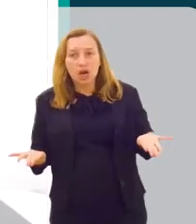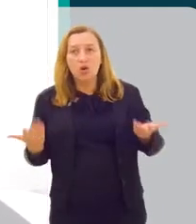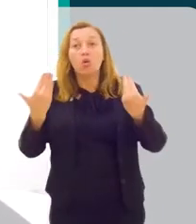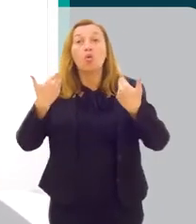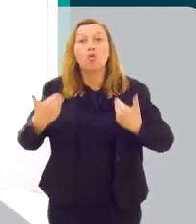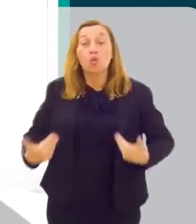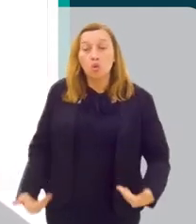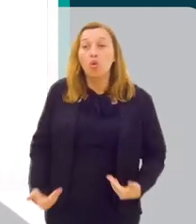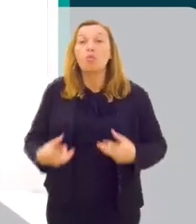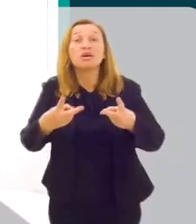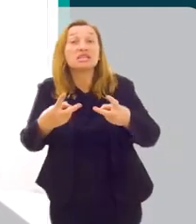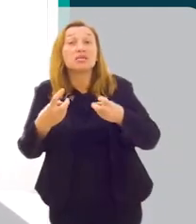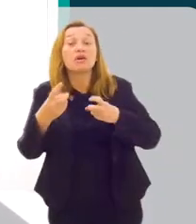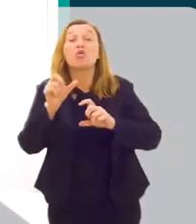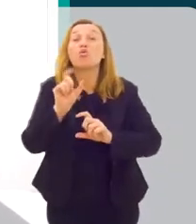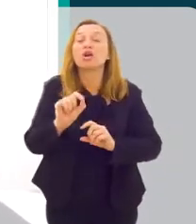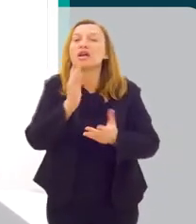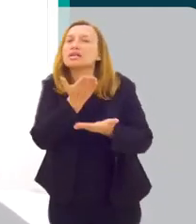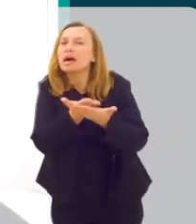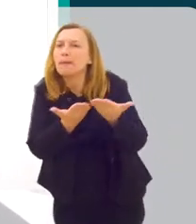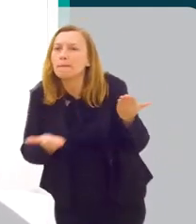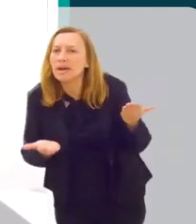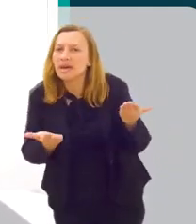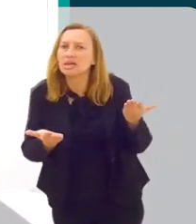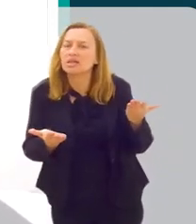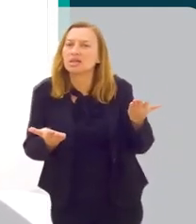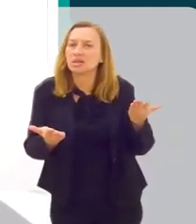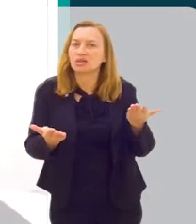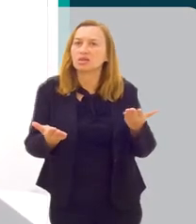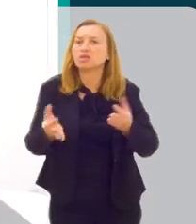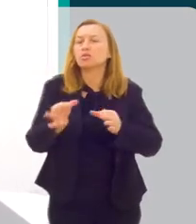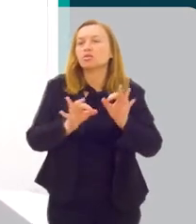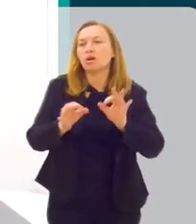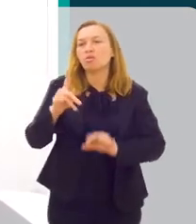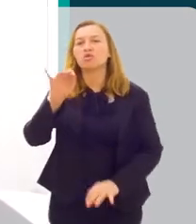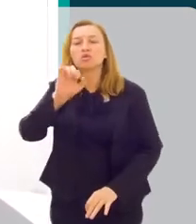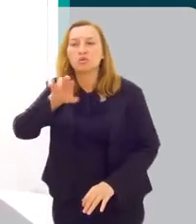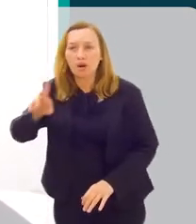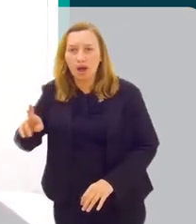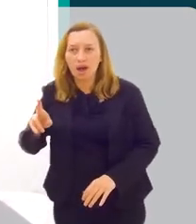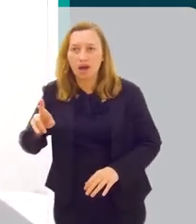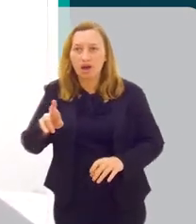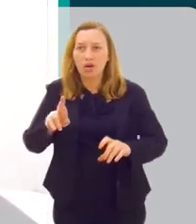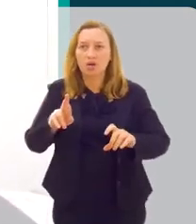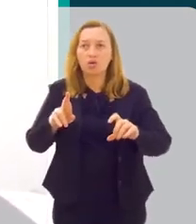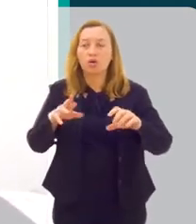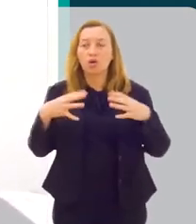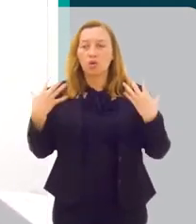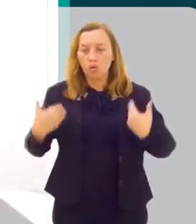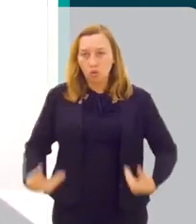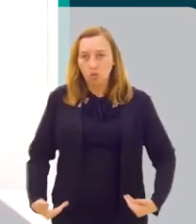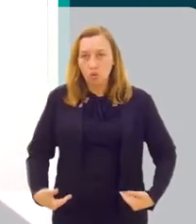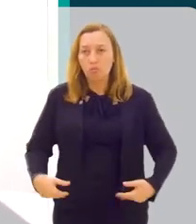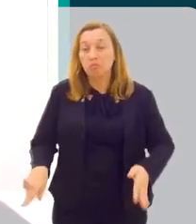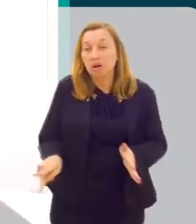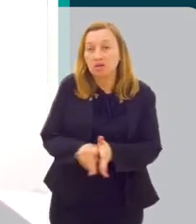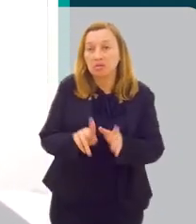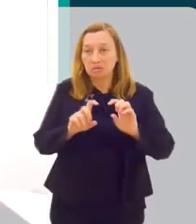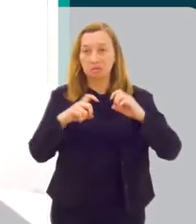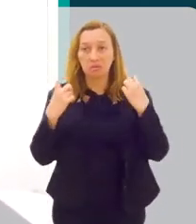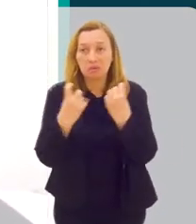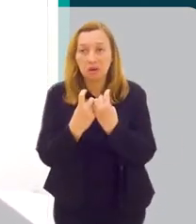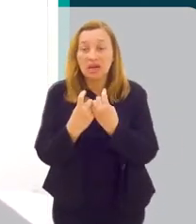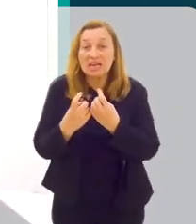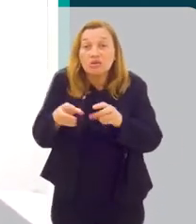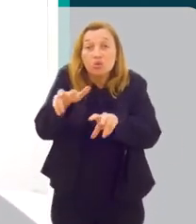Então, no corpo, o que a gente vai percebendo é essa perda do tônus muscular. O órgão sexual, ele faz parte do corpo, né?